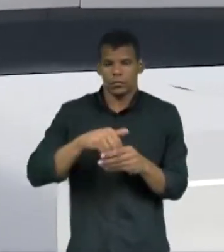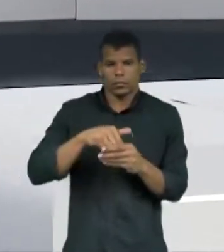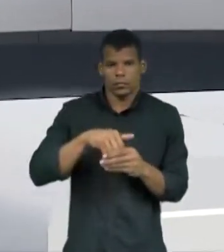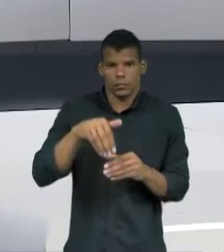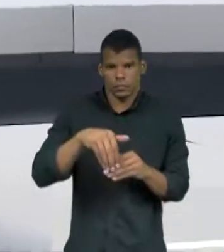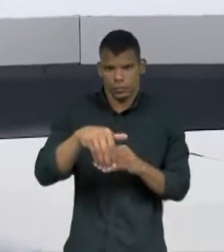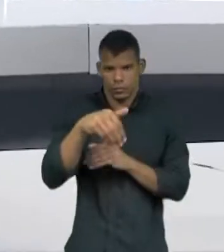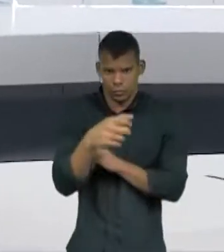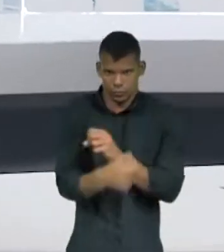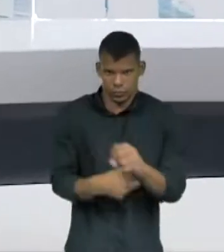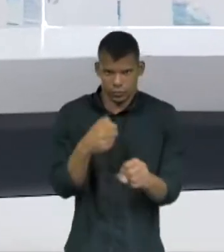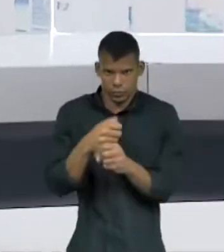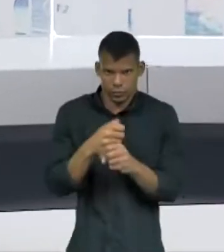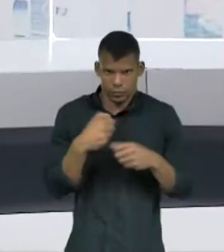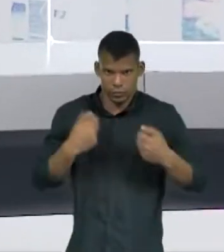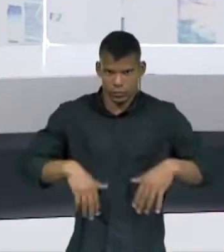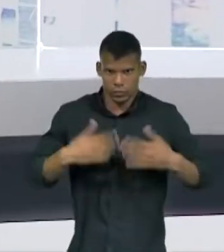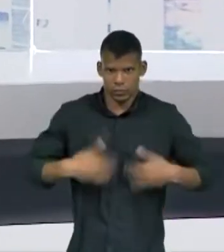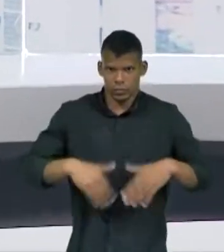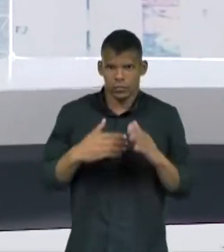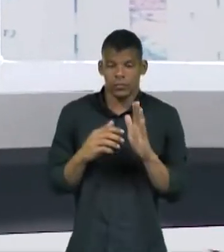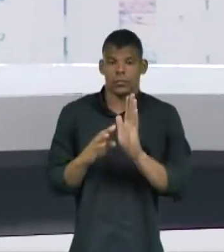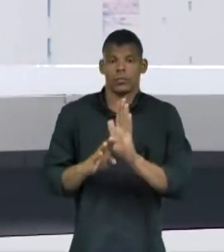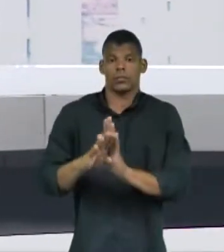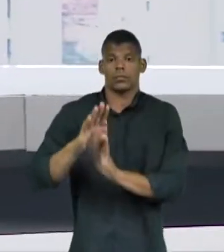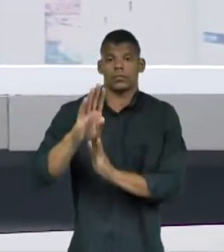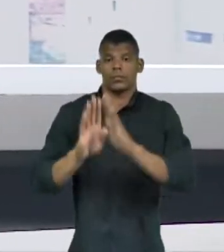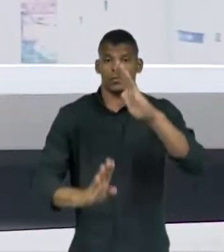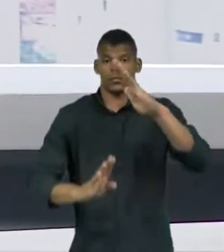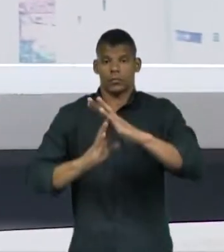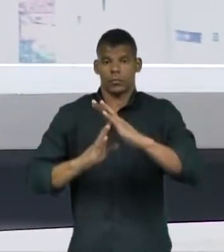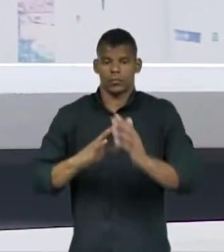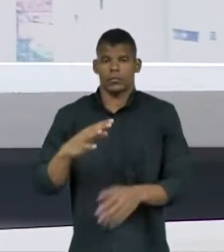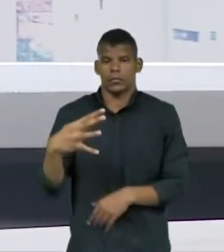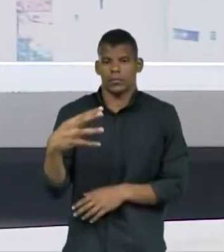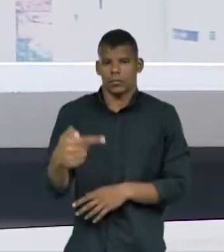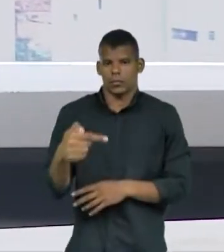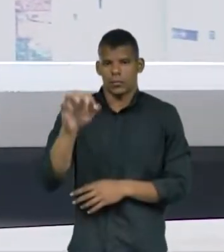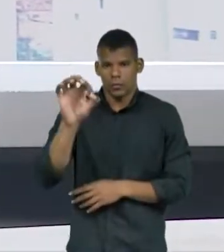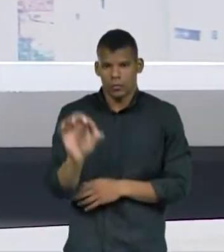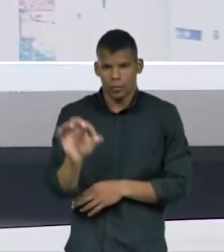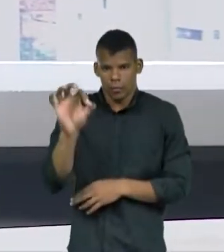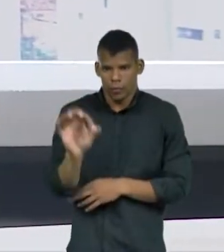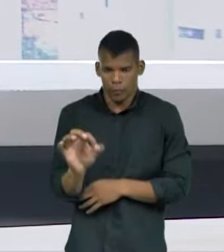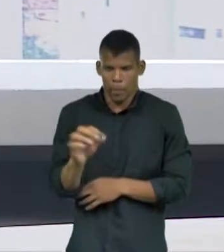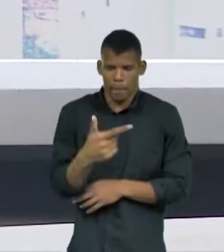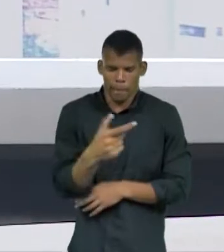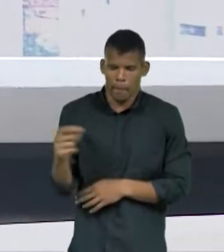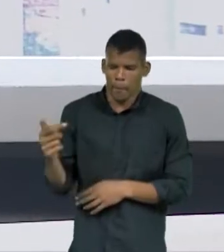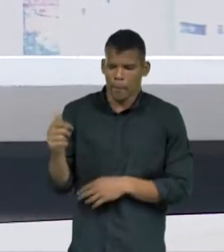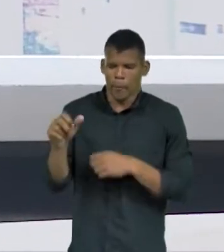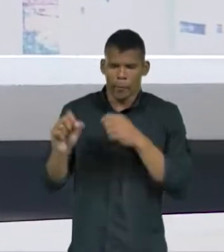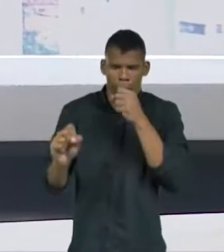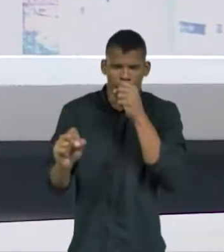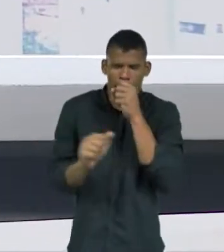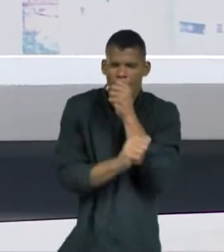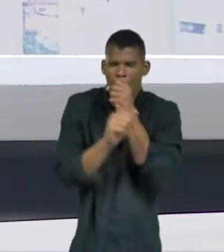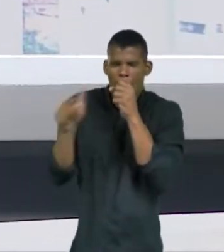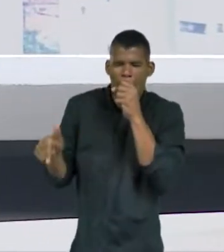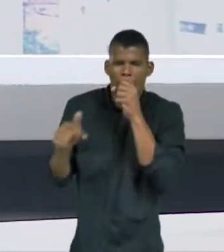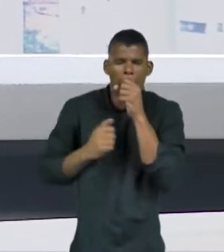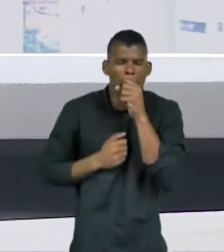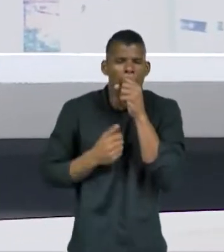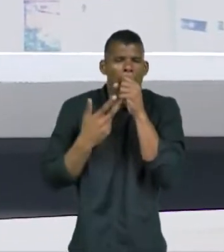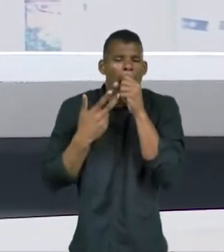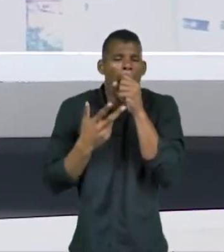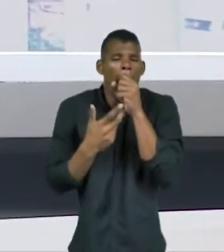recorde e supera em mais de 47% o pleito de 2018. Em todo o Ceará, esse número